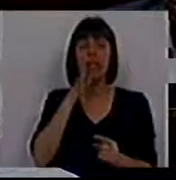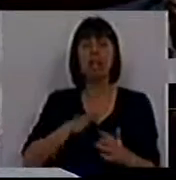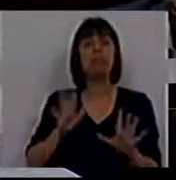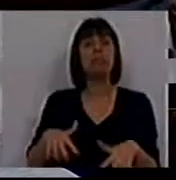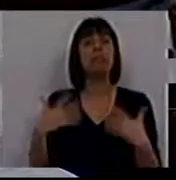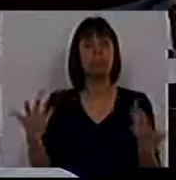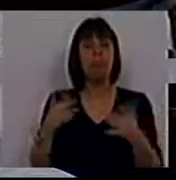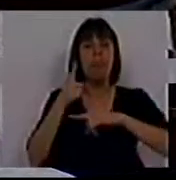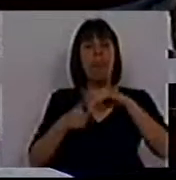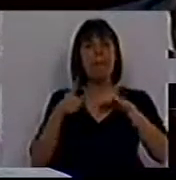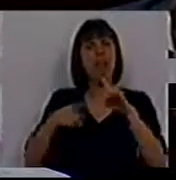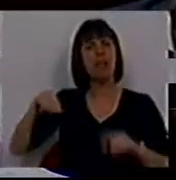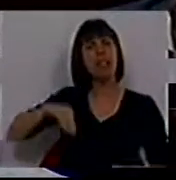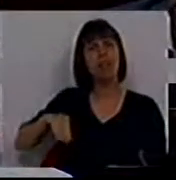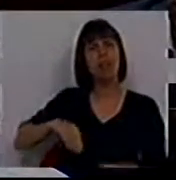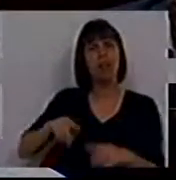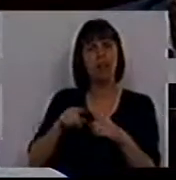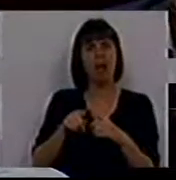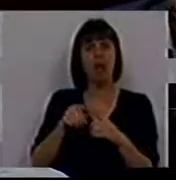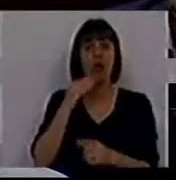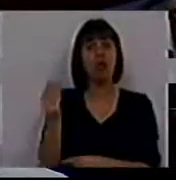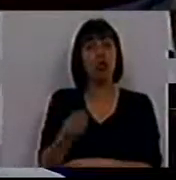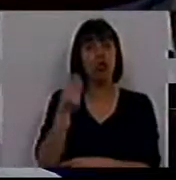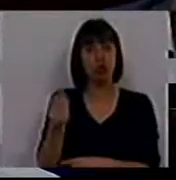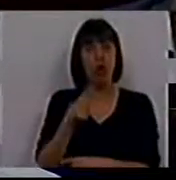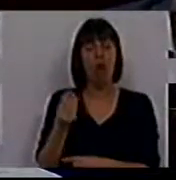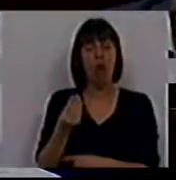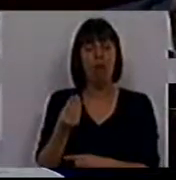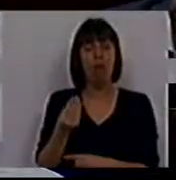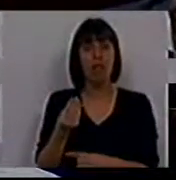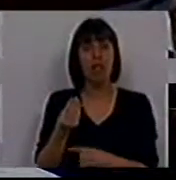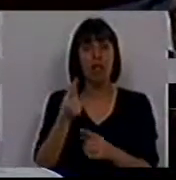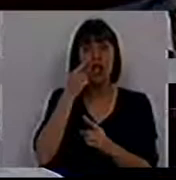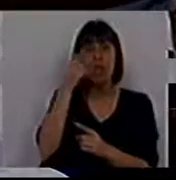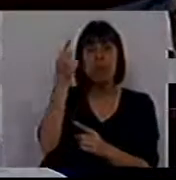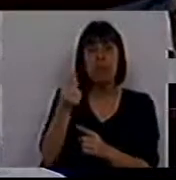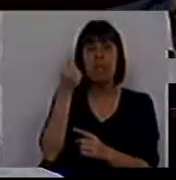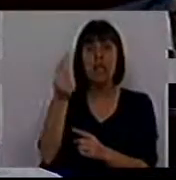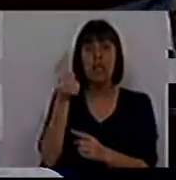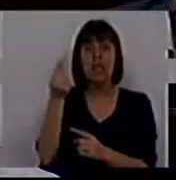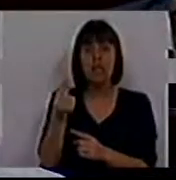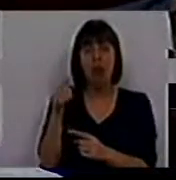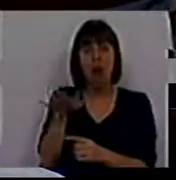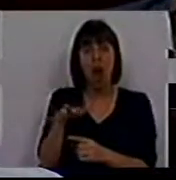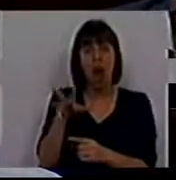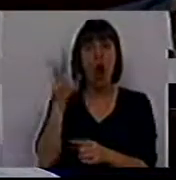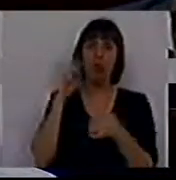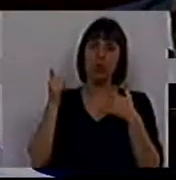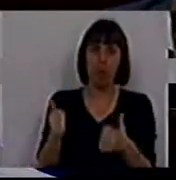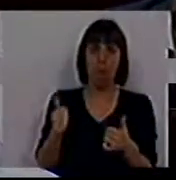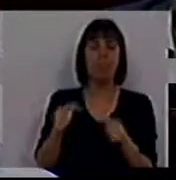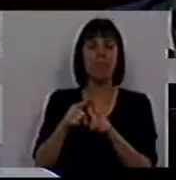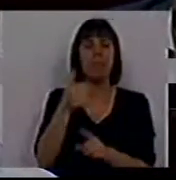diz que a média salarial dos jovens mais especializados, ouçam bem,